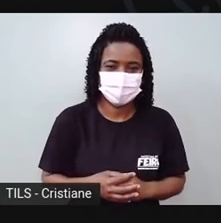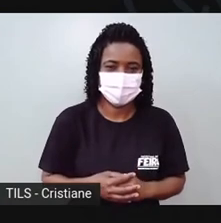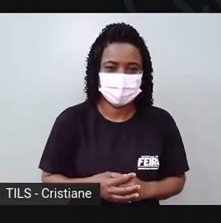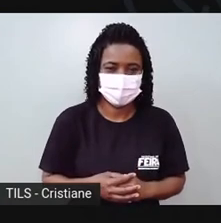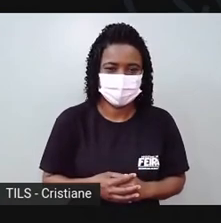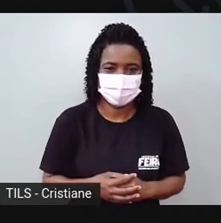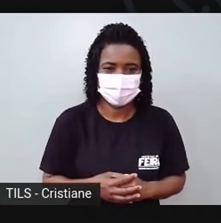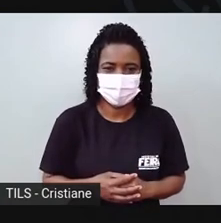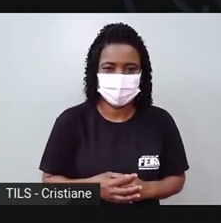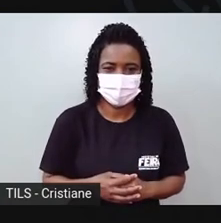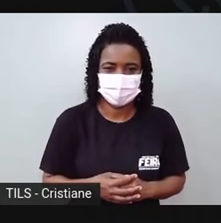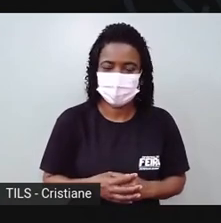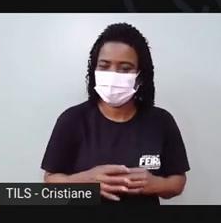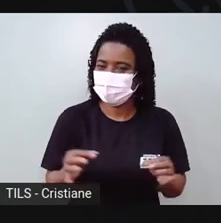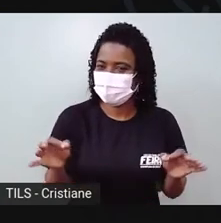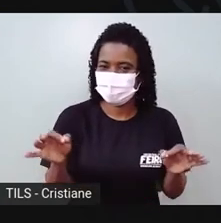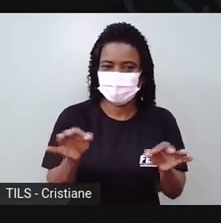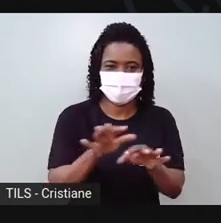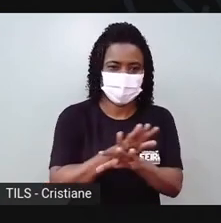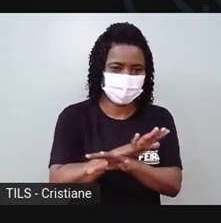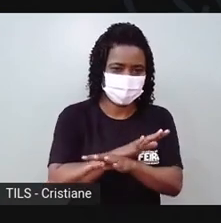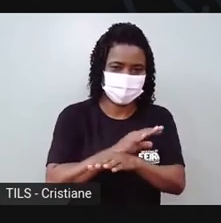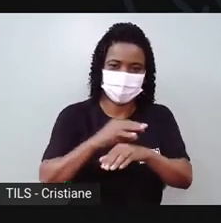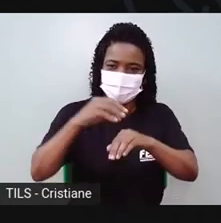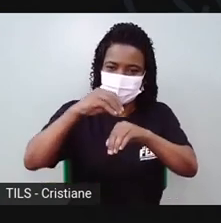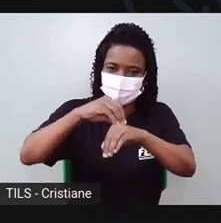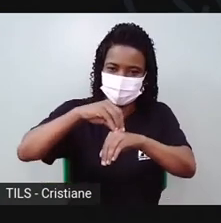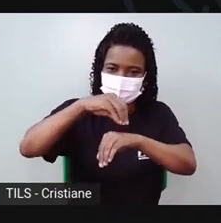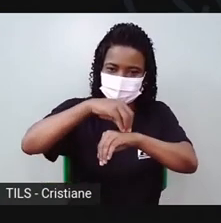Pronto. Já fizemos a tartaruga.